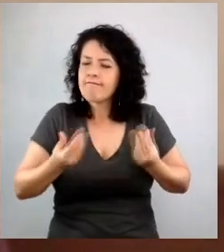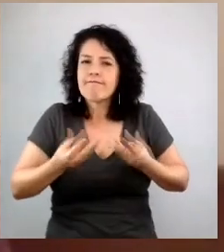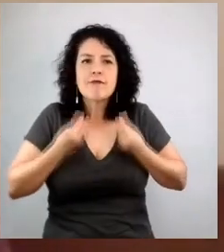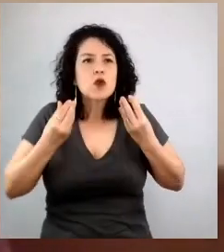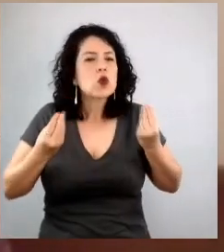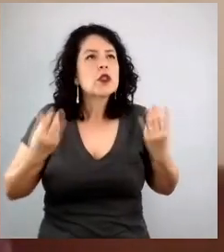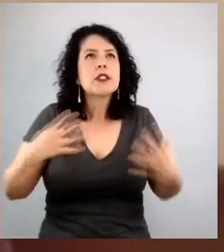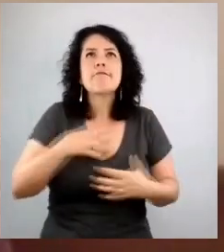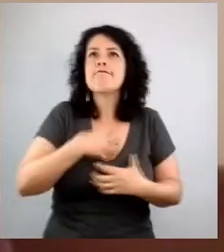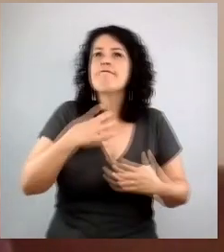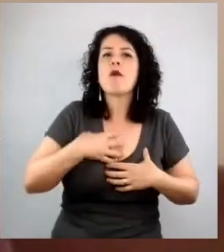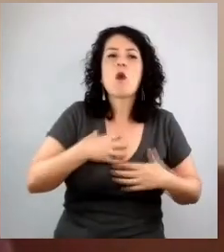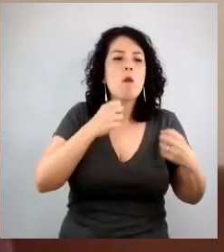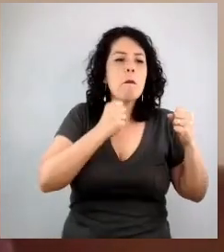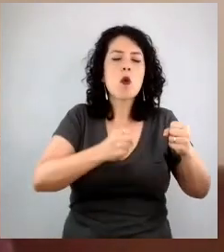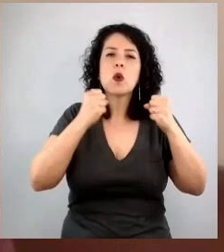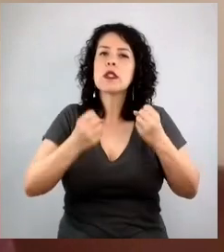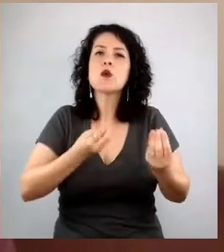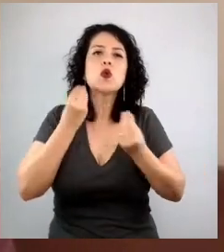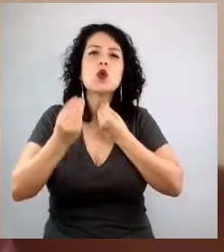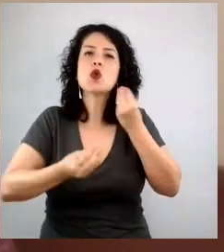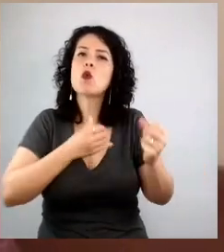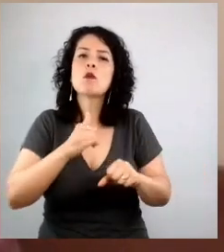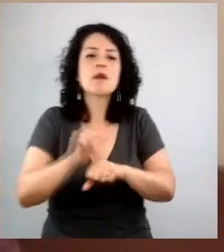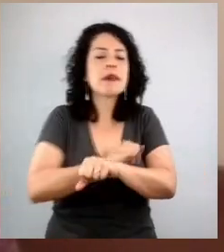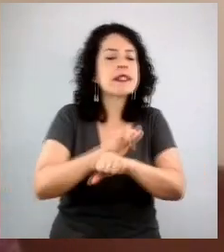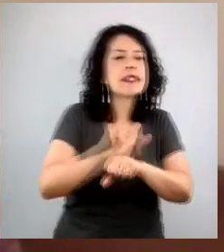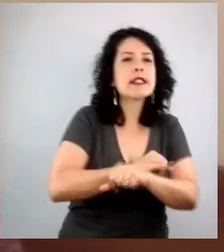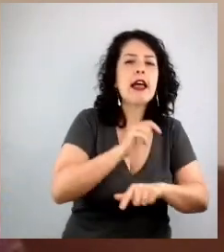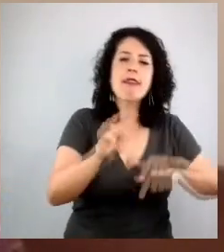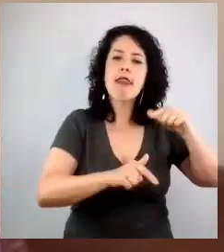capacidade dentro dela.